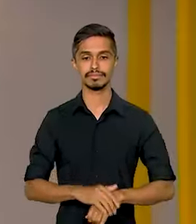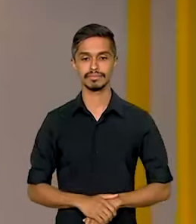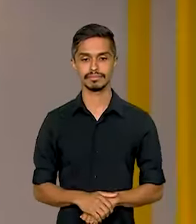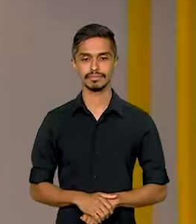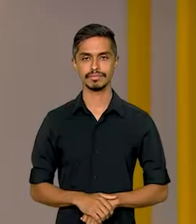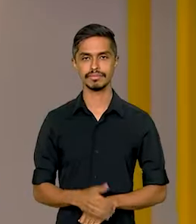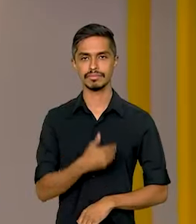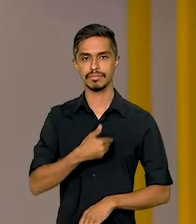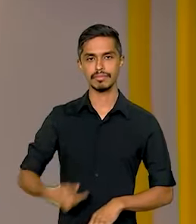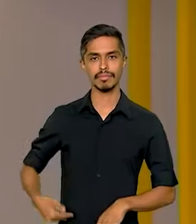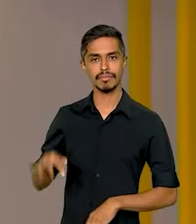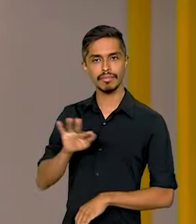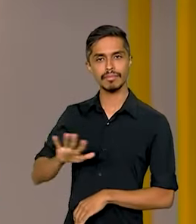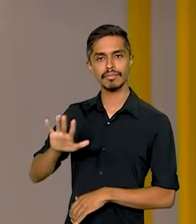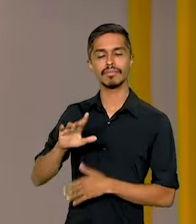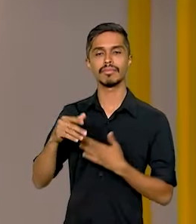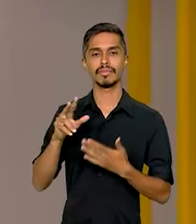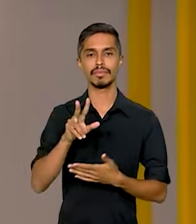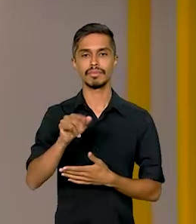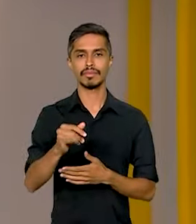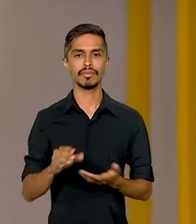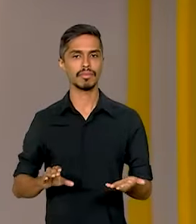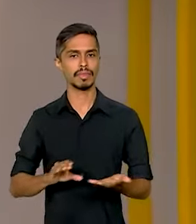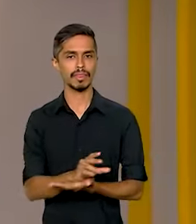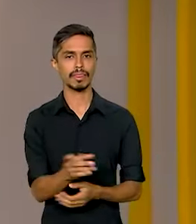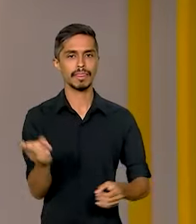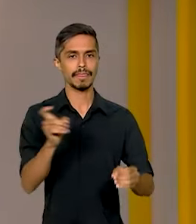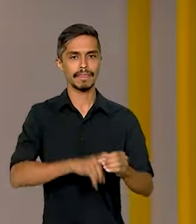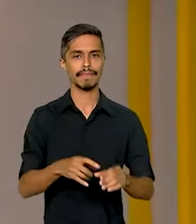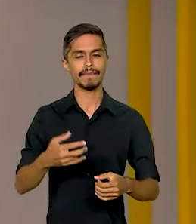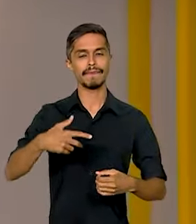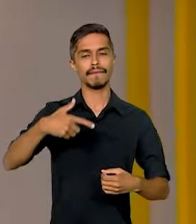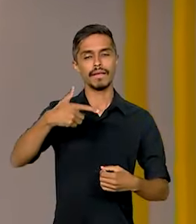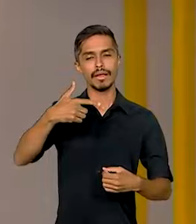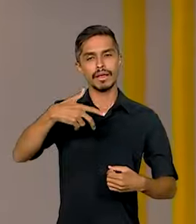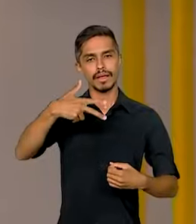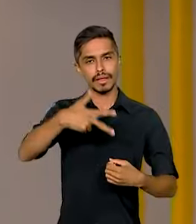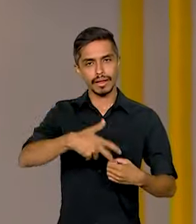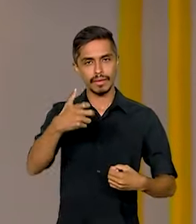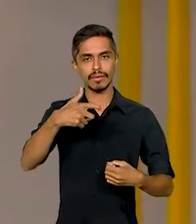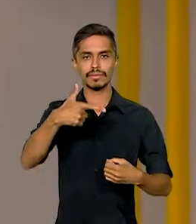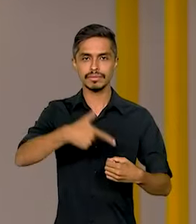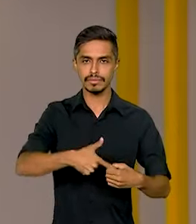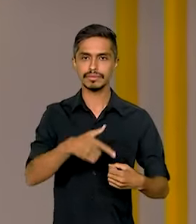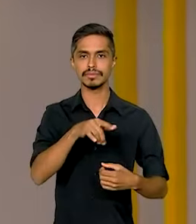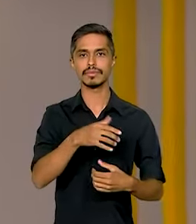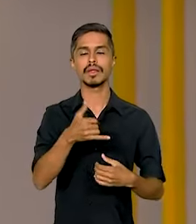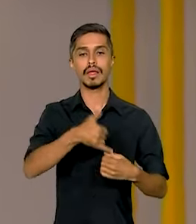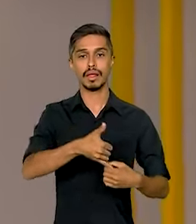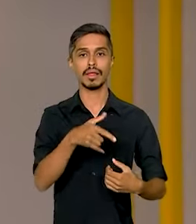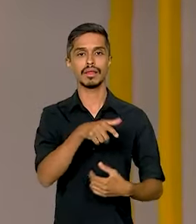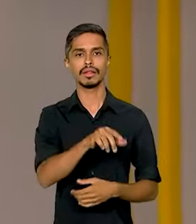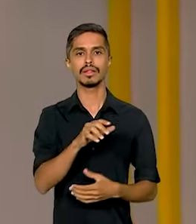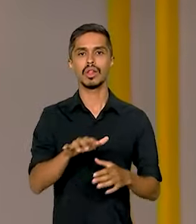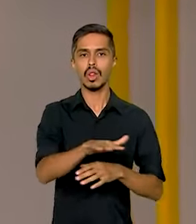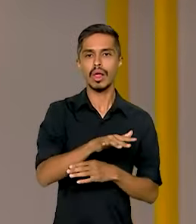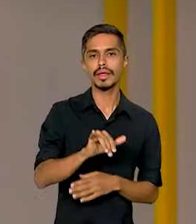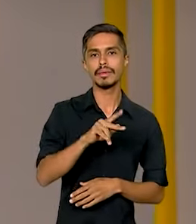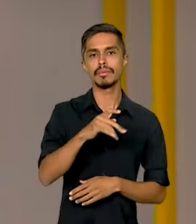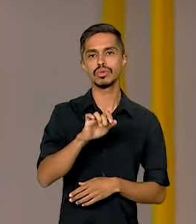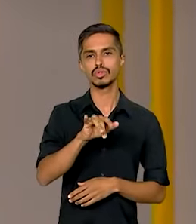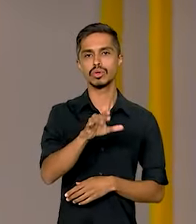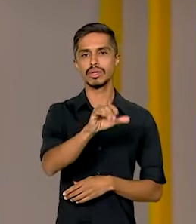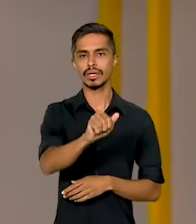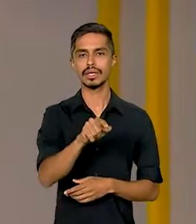O governo federal vai retomar os investimentos na refinaria Abreu e Lima, localizada no município de Ipojuca, em